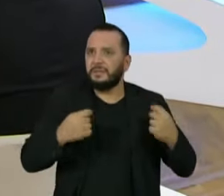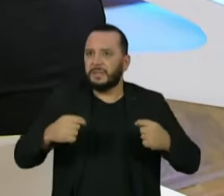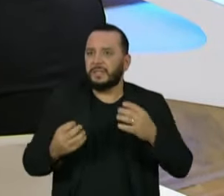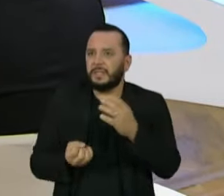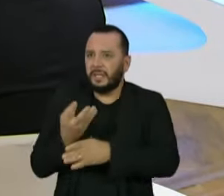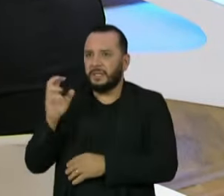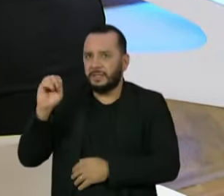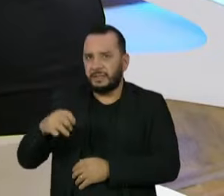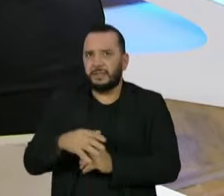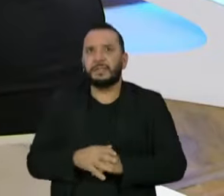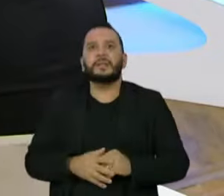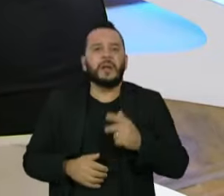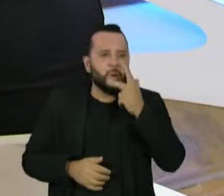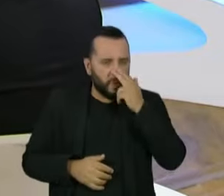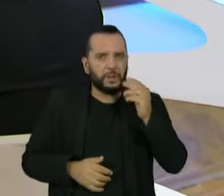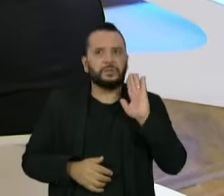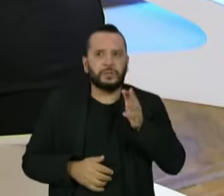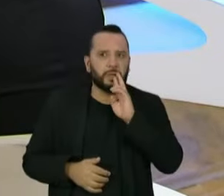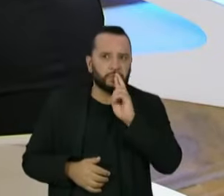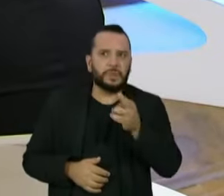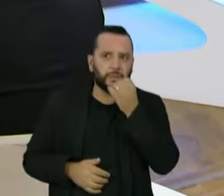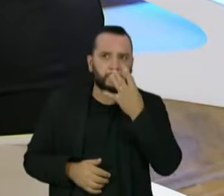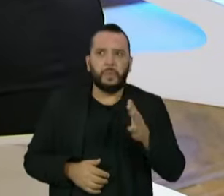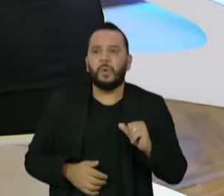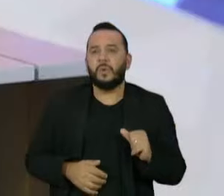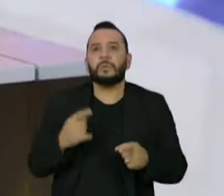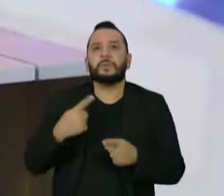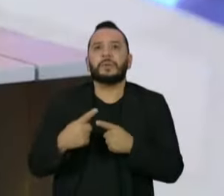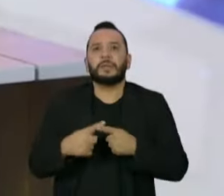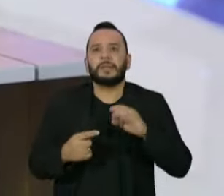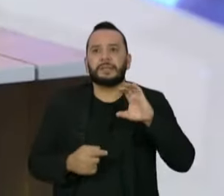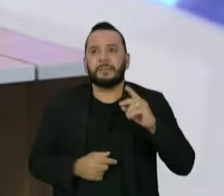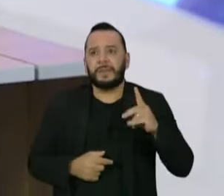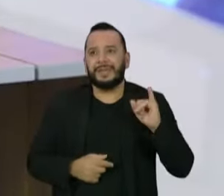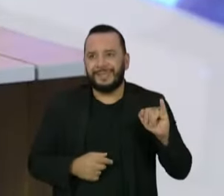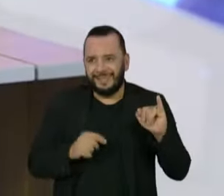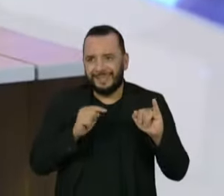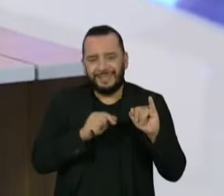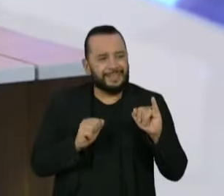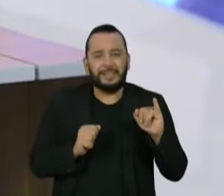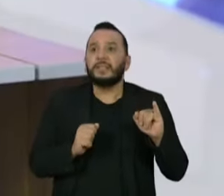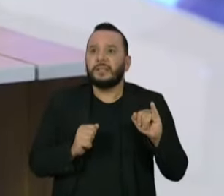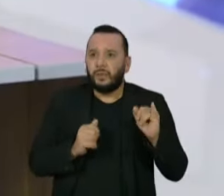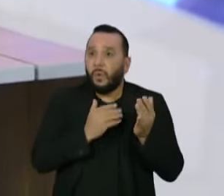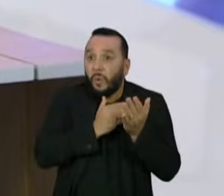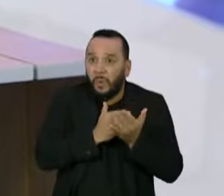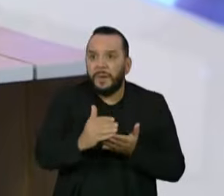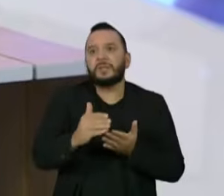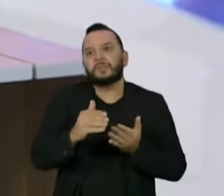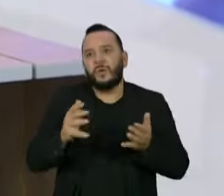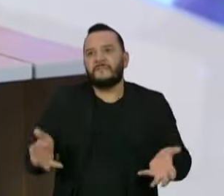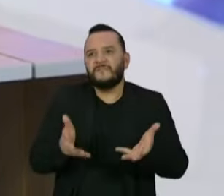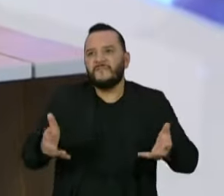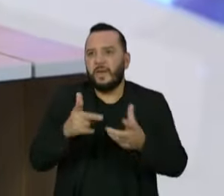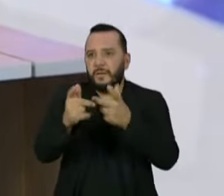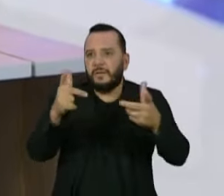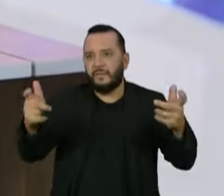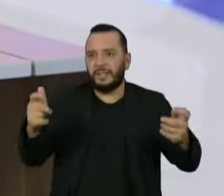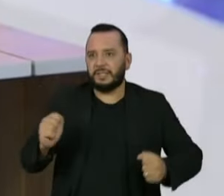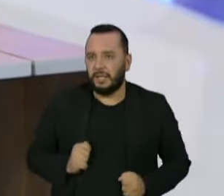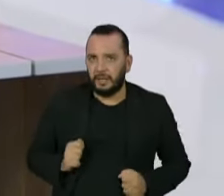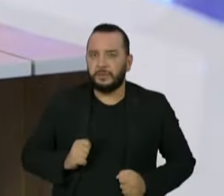Aliás, eu acho que já deu o resultado. Porque se não fosse a CPI, a população não estava vacinada. Se não fosse a CPI, nós não tínhamos